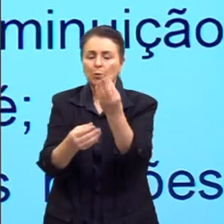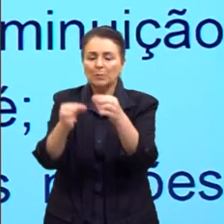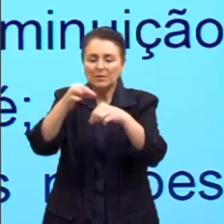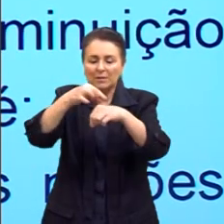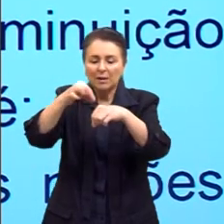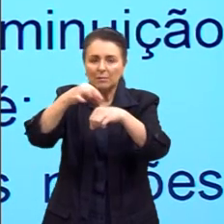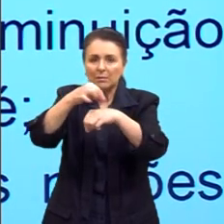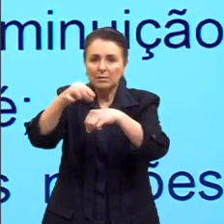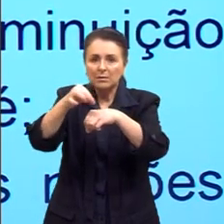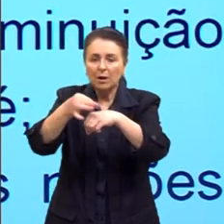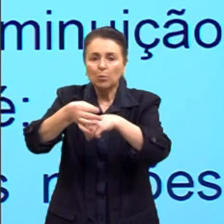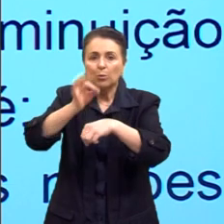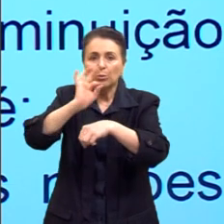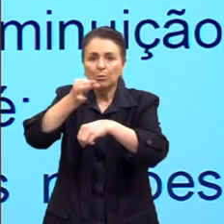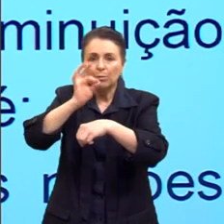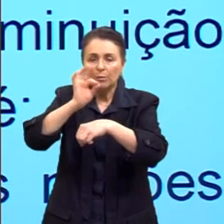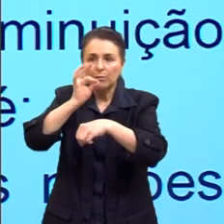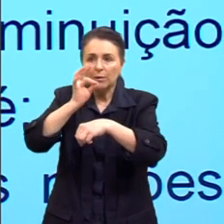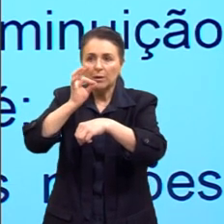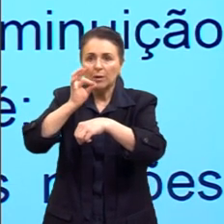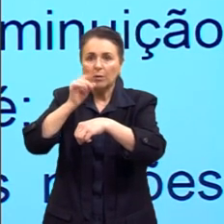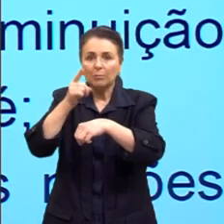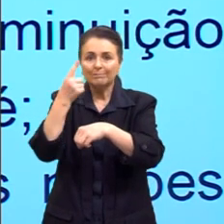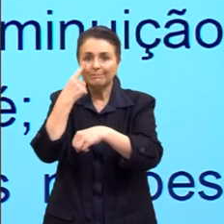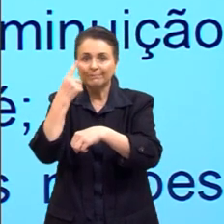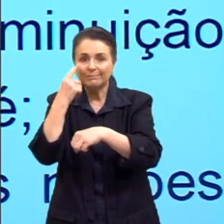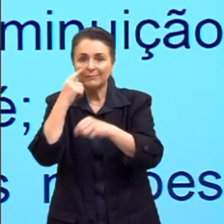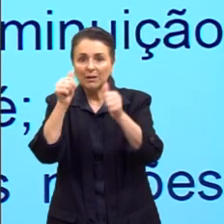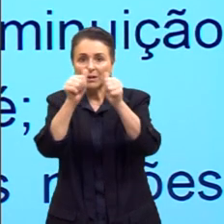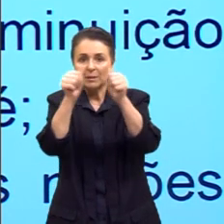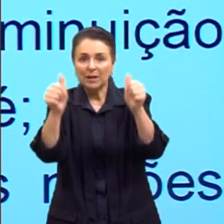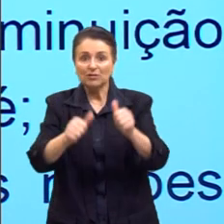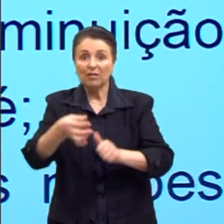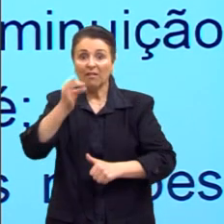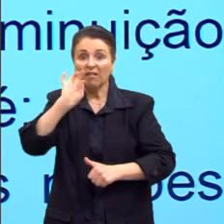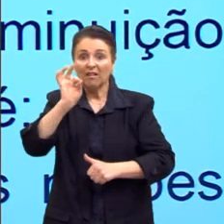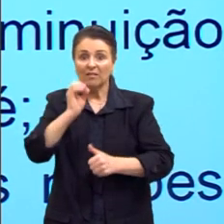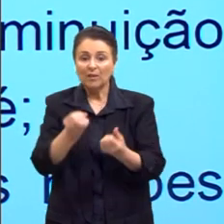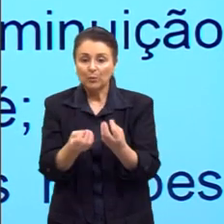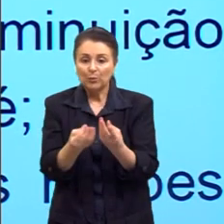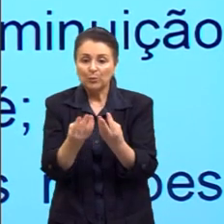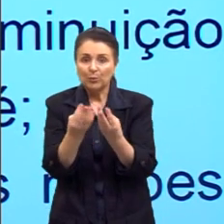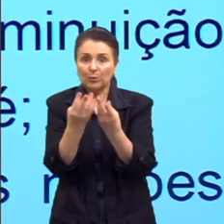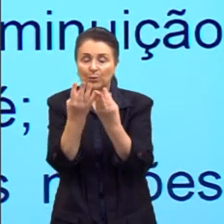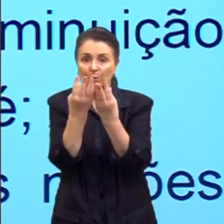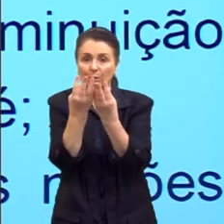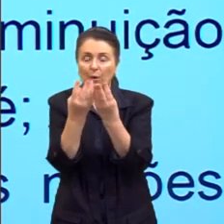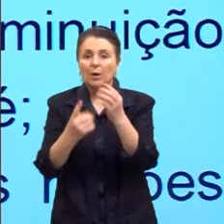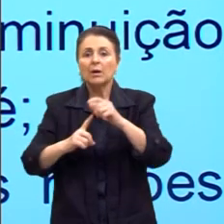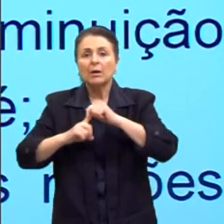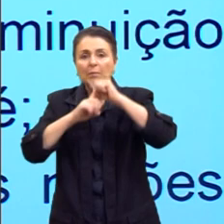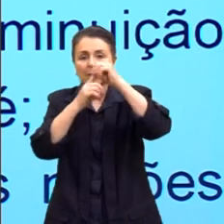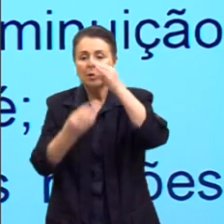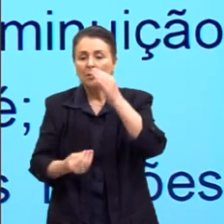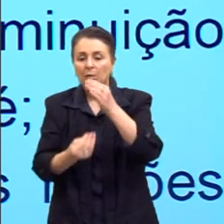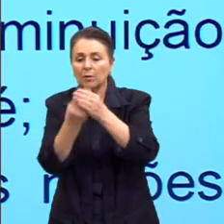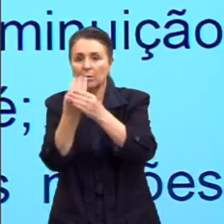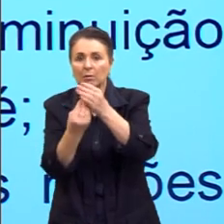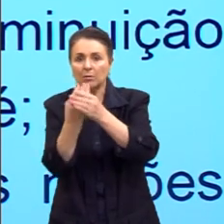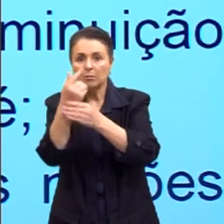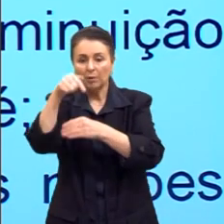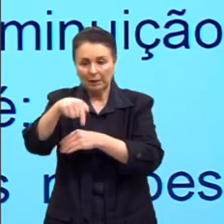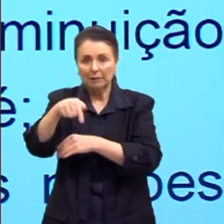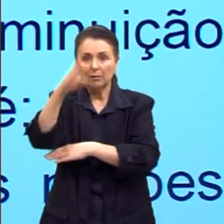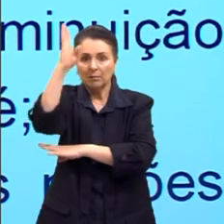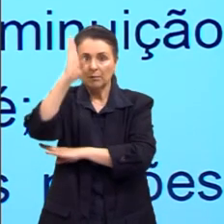fazendo morros de café e tacando fogo. Naquela época, então, o principal produto brasileiro era exatamente o